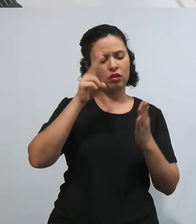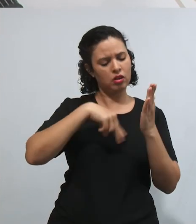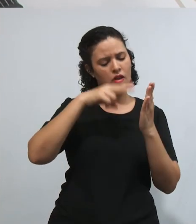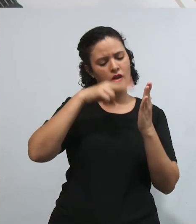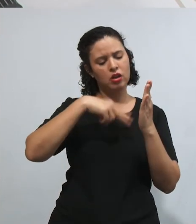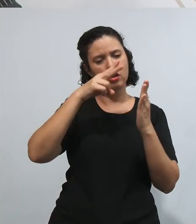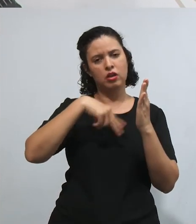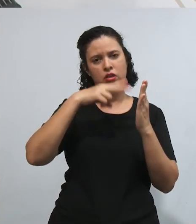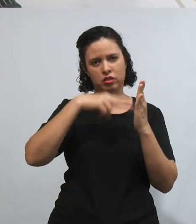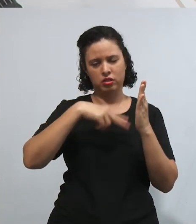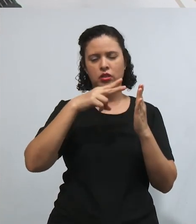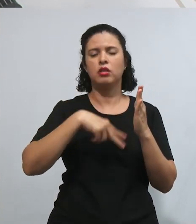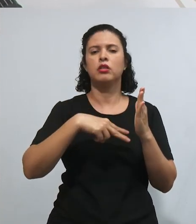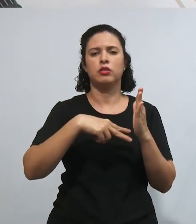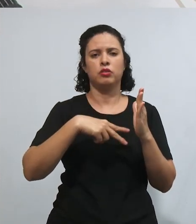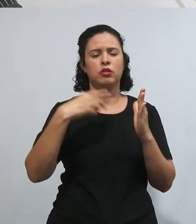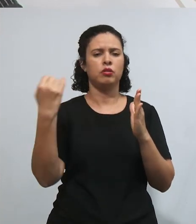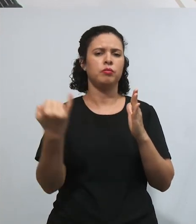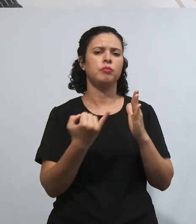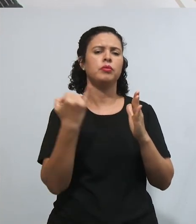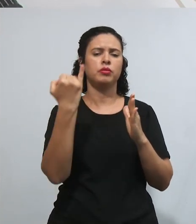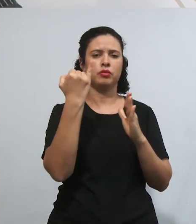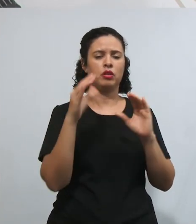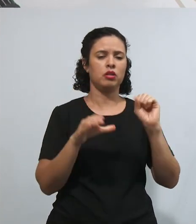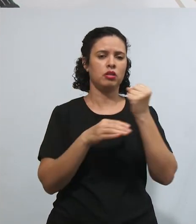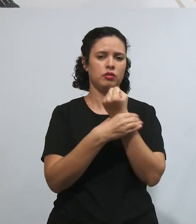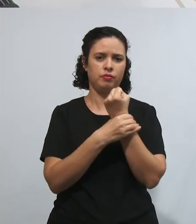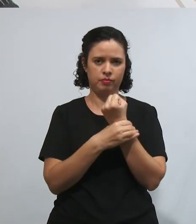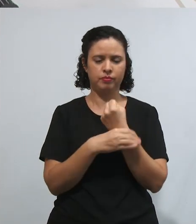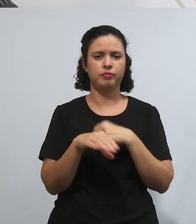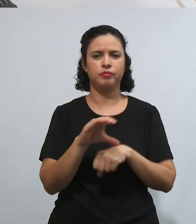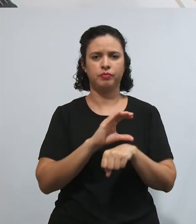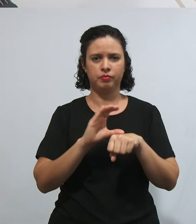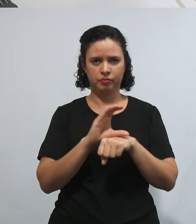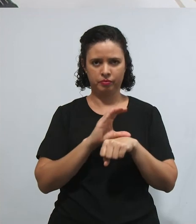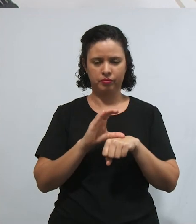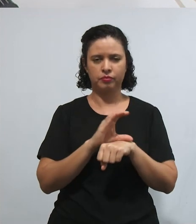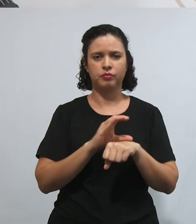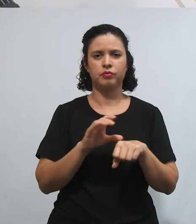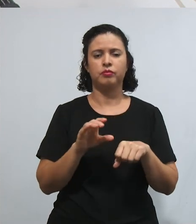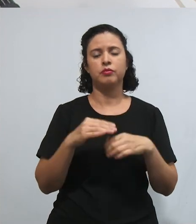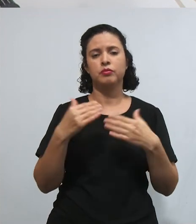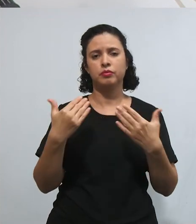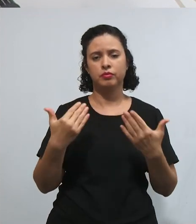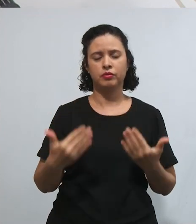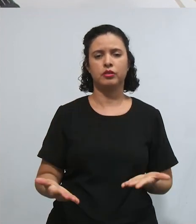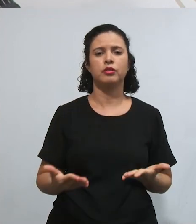leia nossos remédios constitucionais, que são as nossas garantias constitucionais, e, de fato,